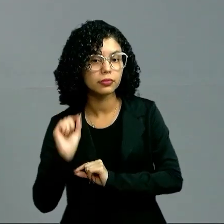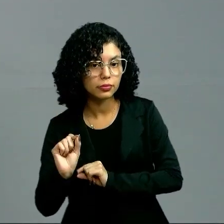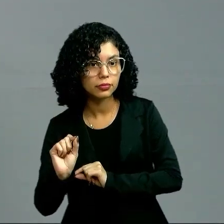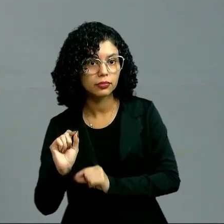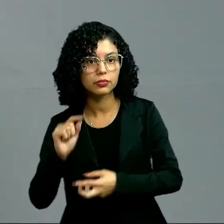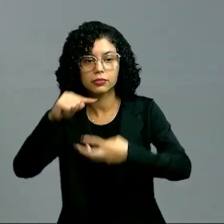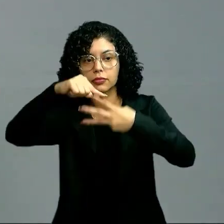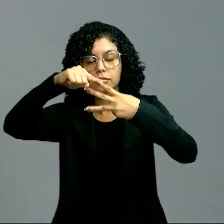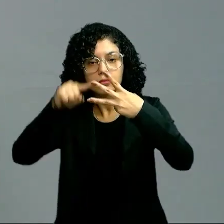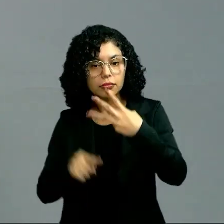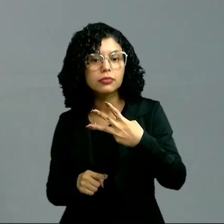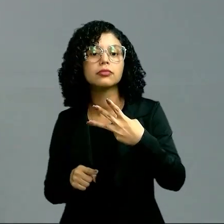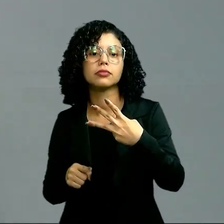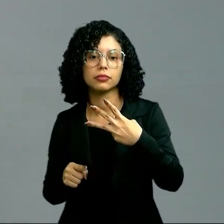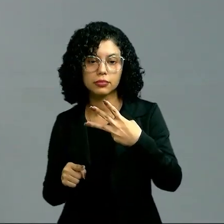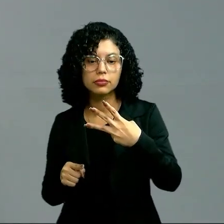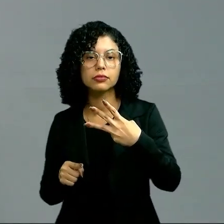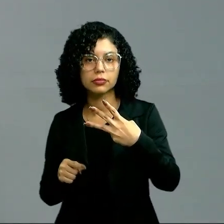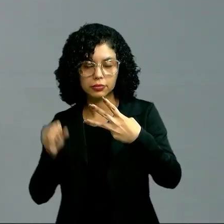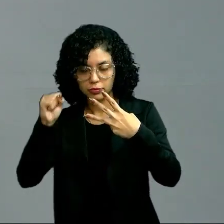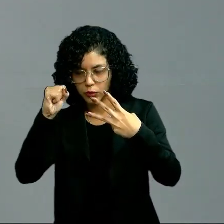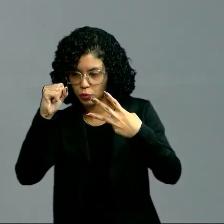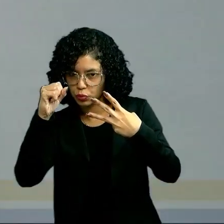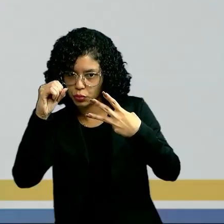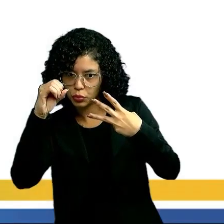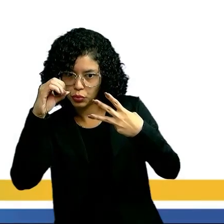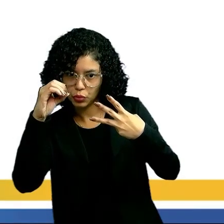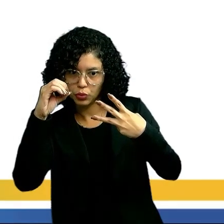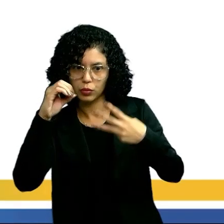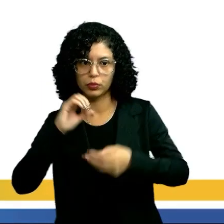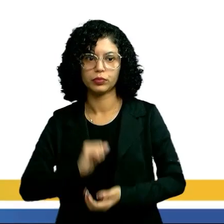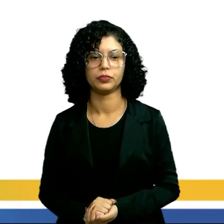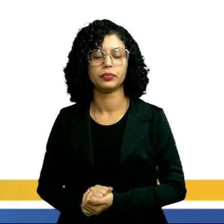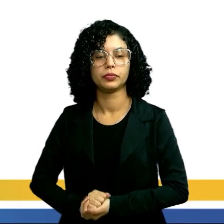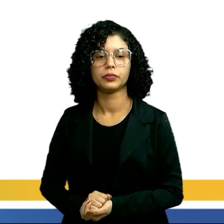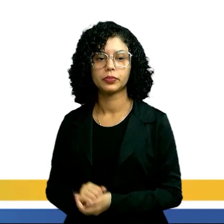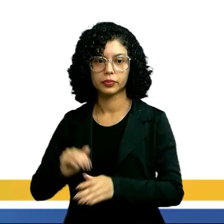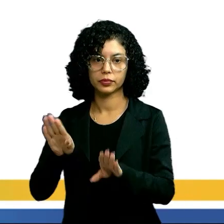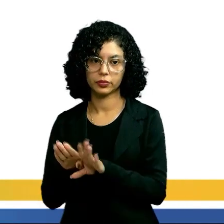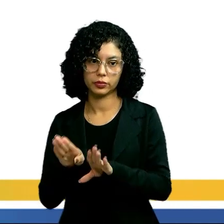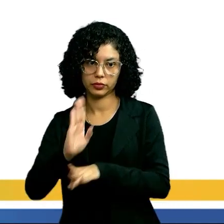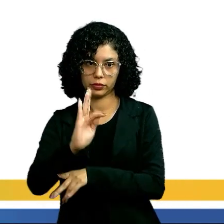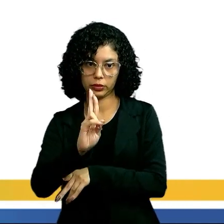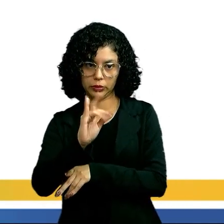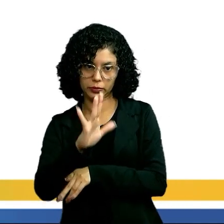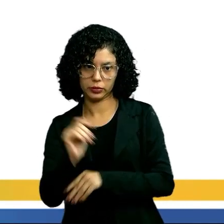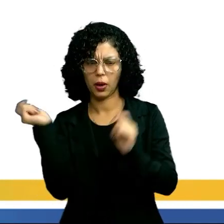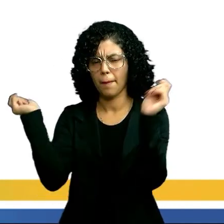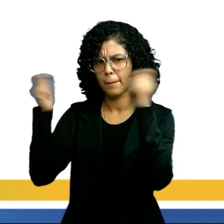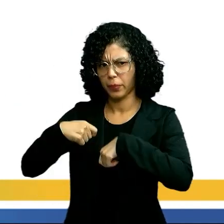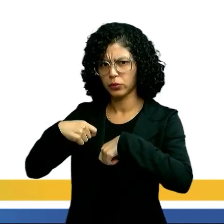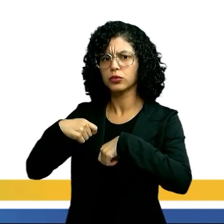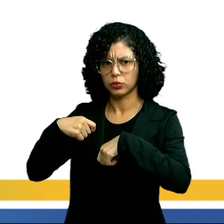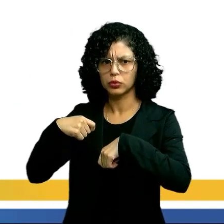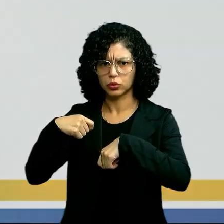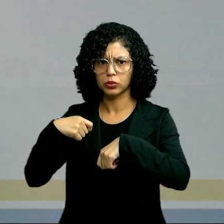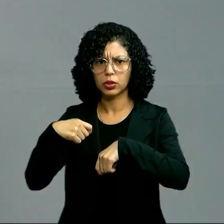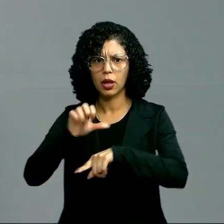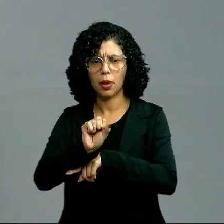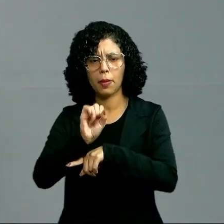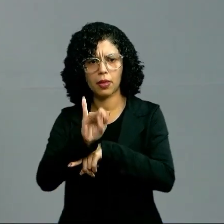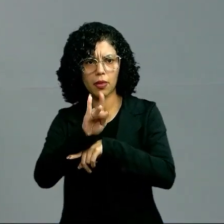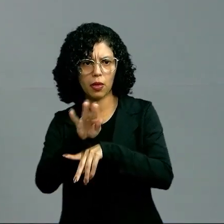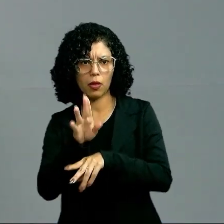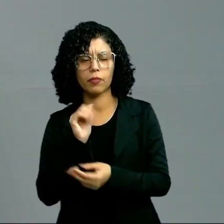tem as três origens embrionárias, tá certo? É só isso, tranquilo, tá? Celomados, o são celomados? Tem